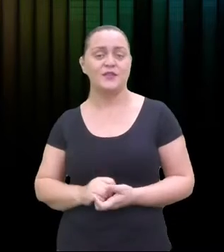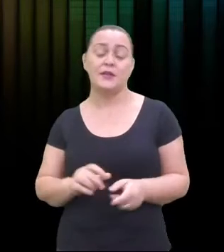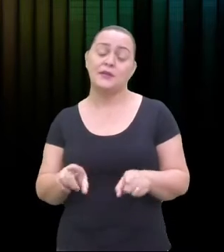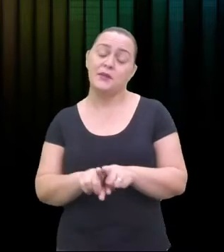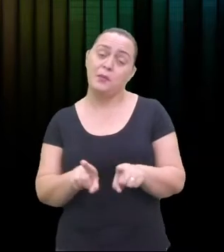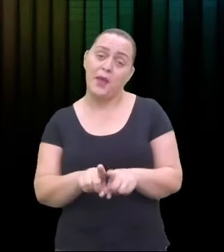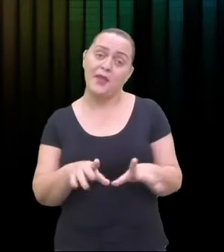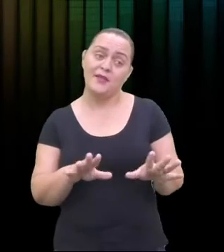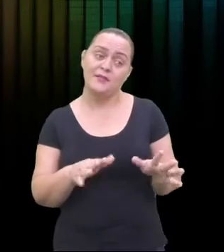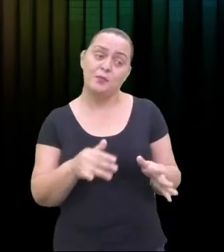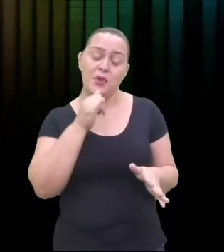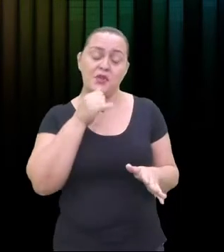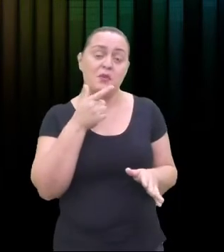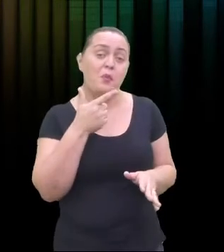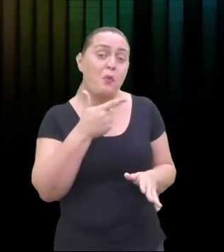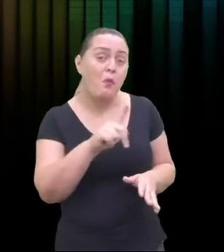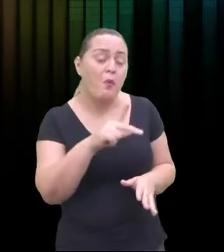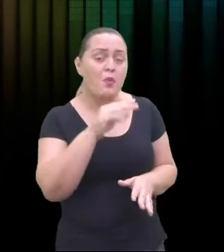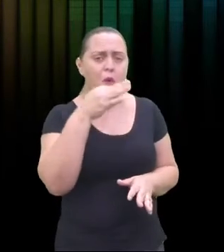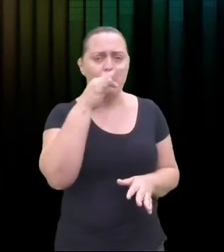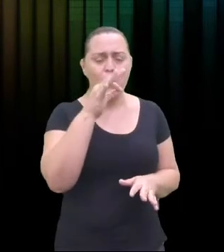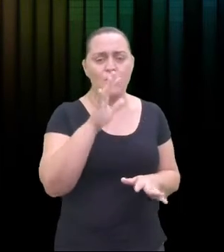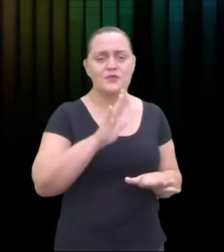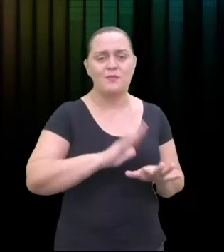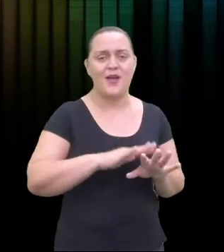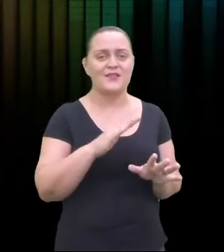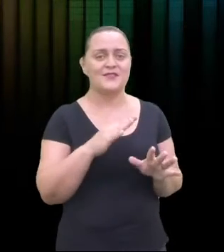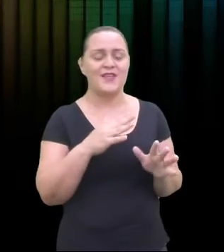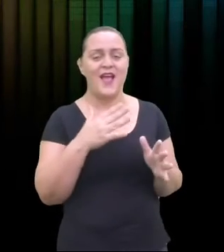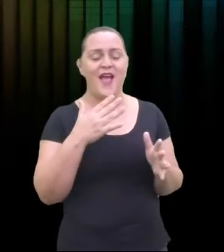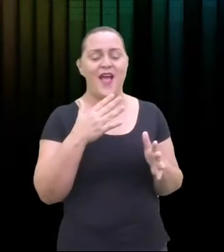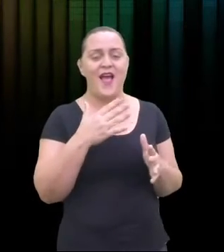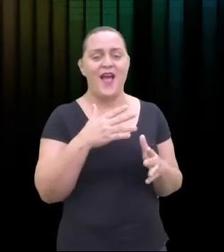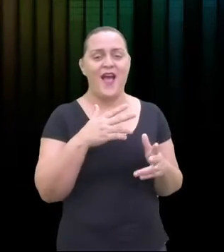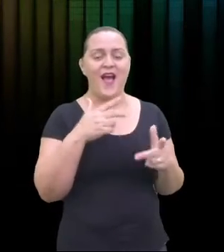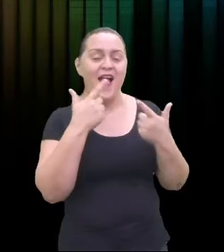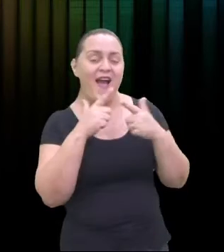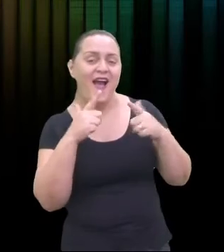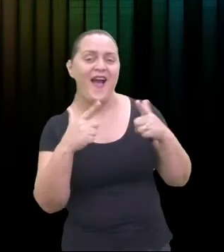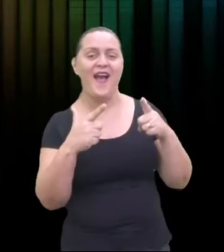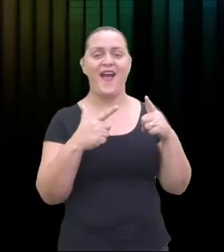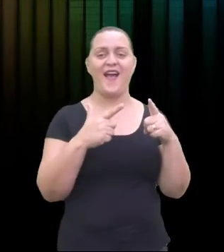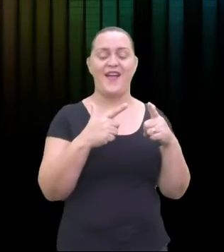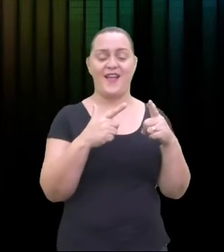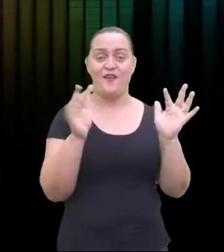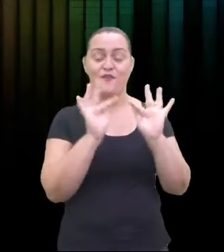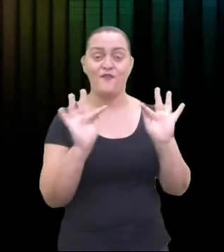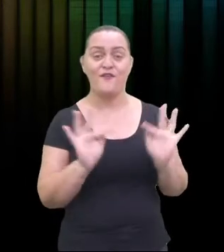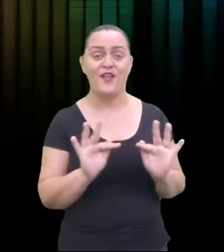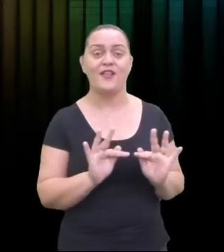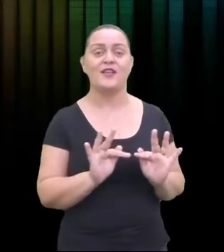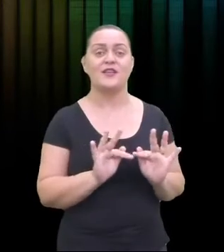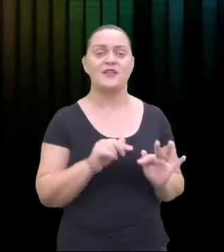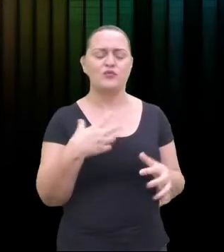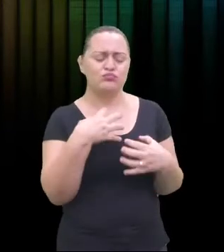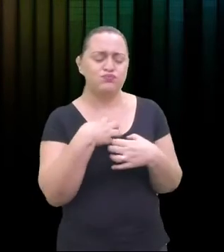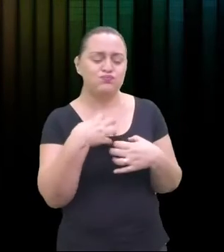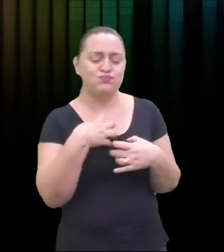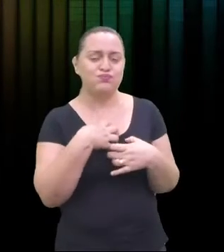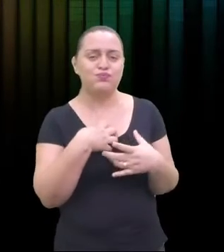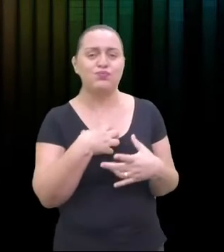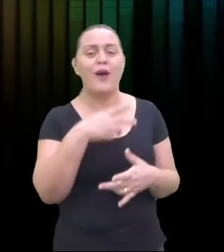e da música que você está ouvindo. A música também pode nos deixar triste. Na realidade, induzir